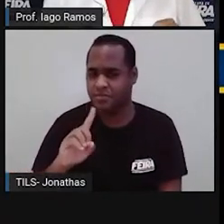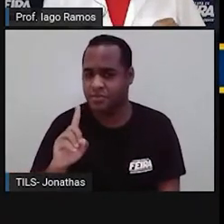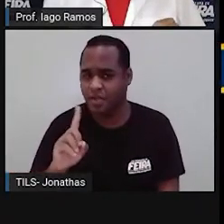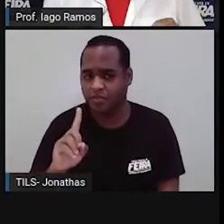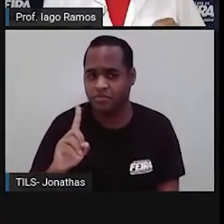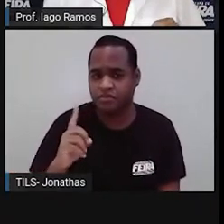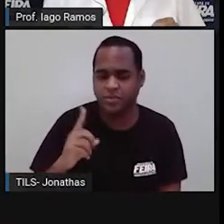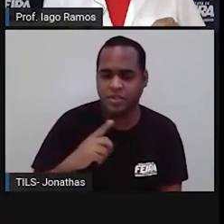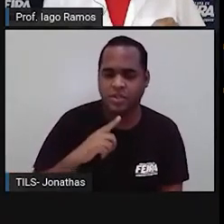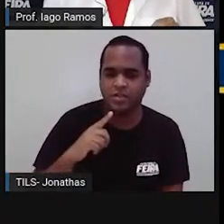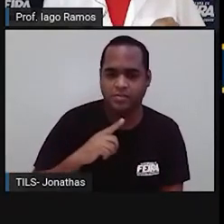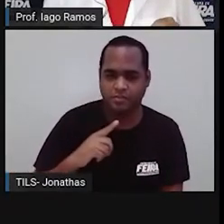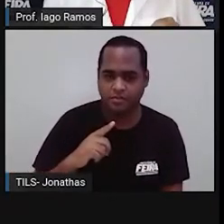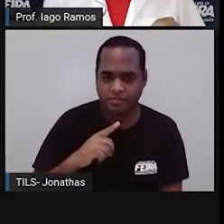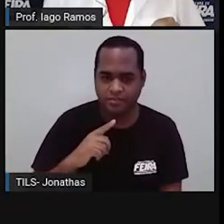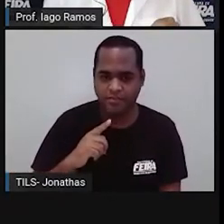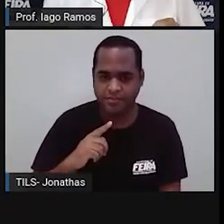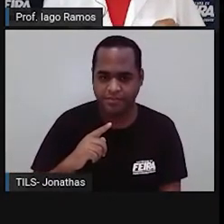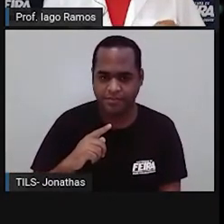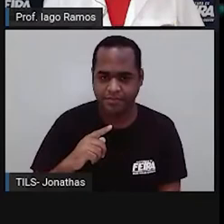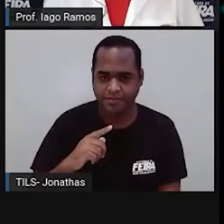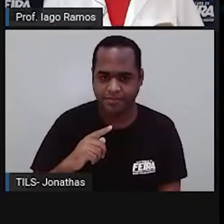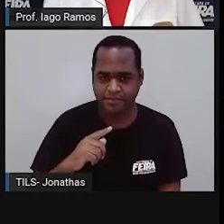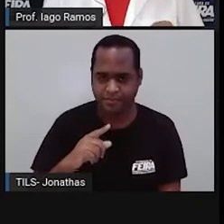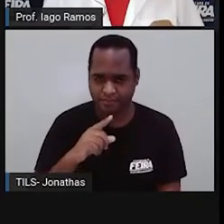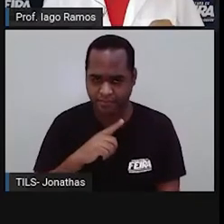Opa! E agora eu fiquei encurralado ali, hein?